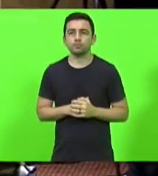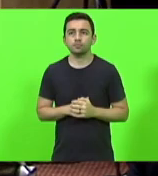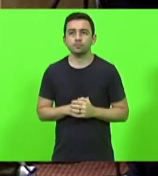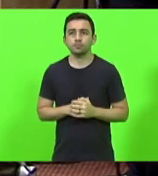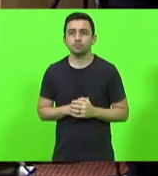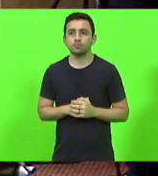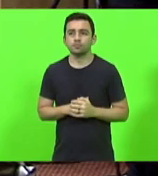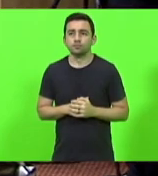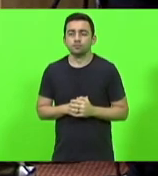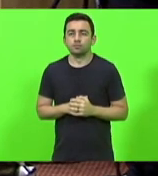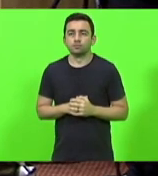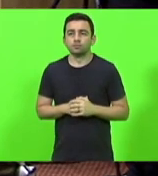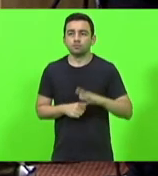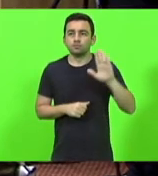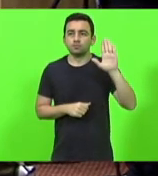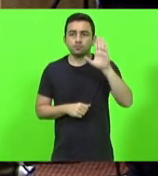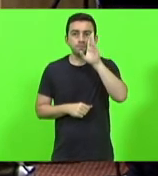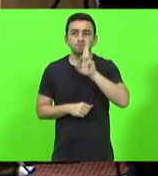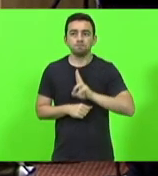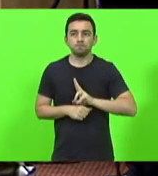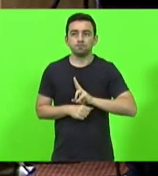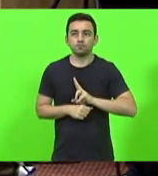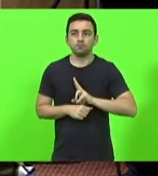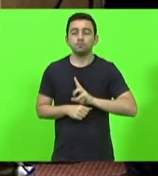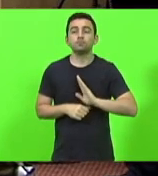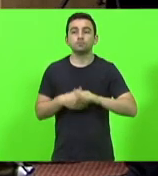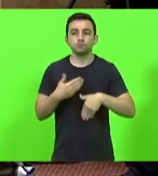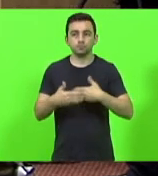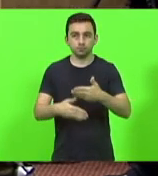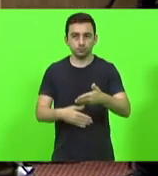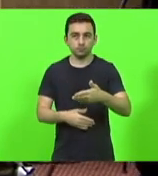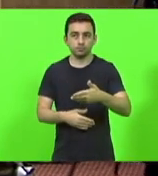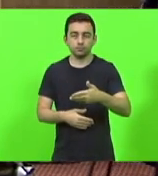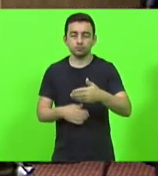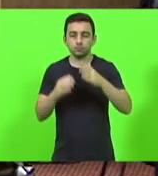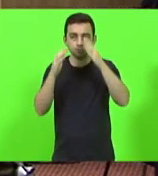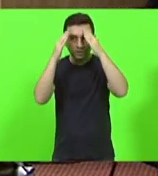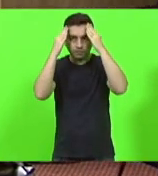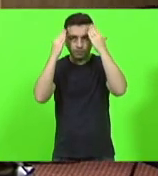Para discutir com a palavra o deputado Ivan Nats, na sequência, o deputado José Milton Schaeffer.